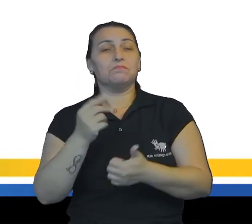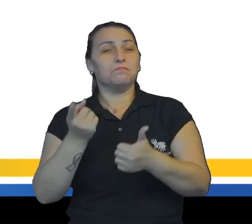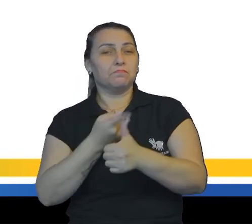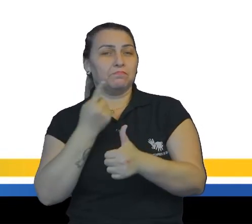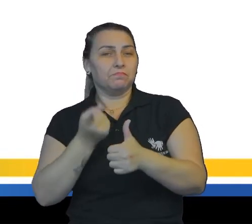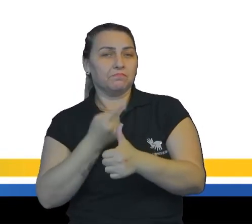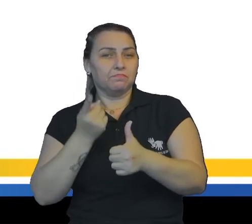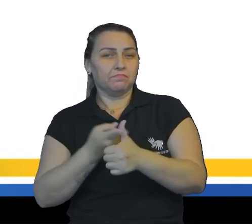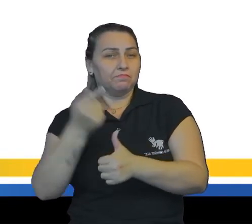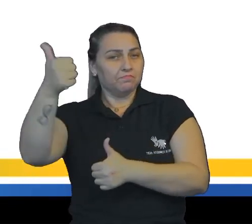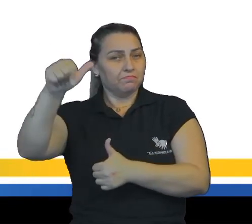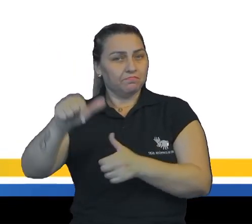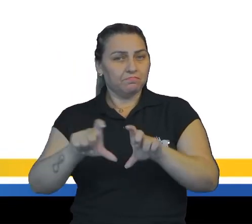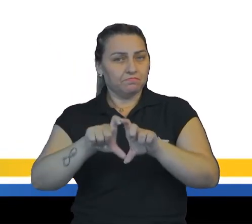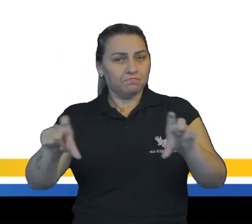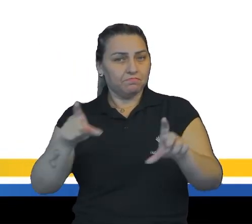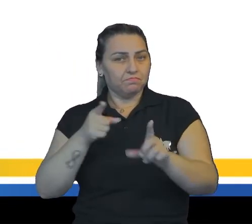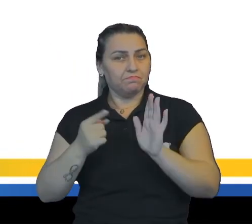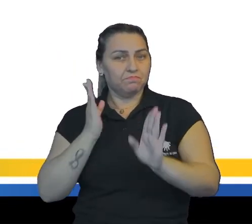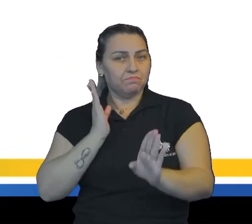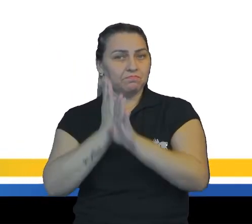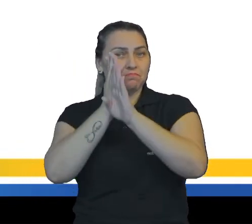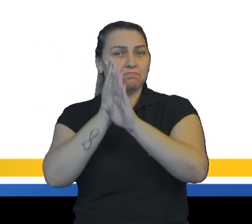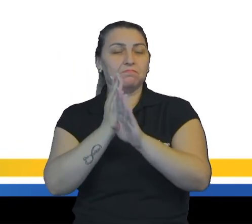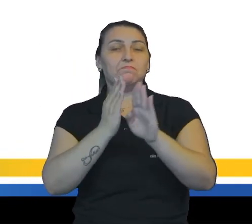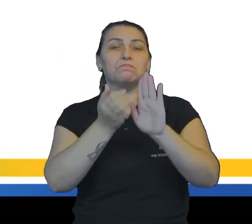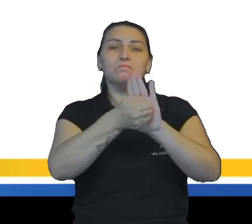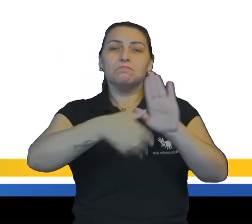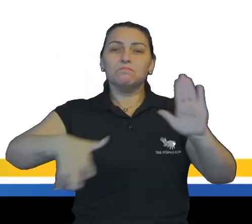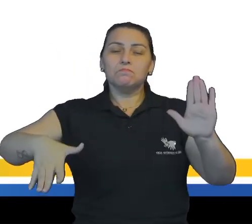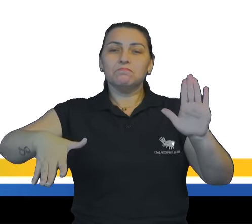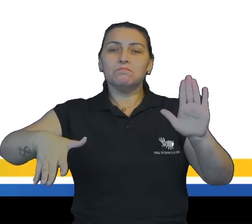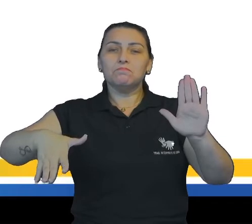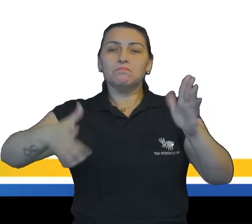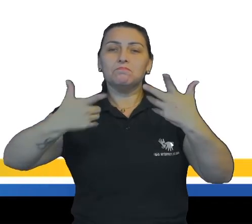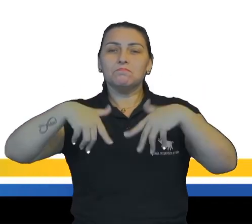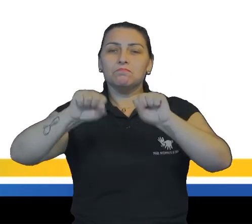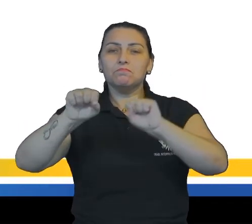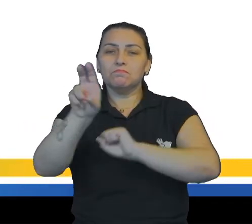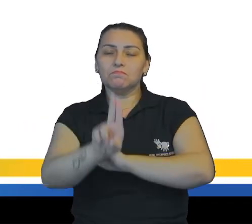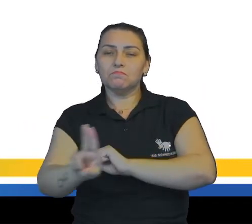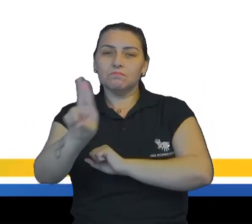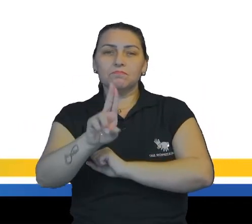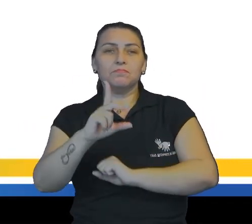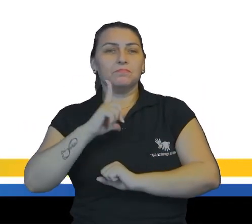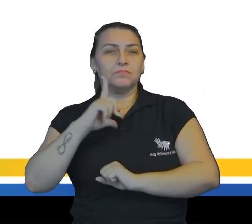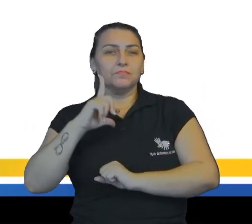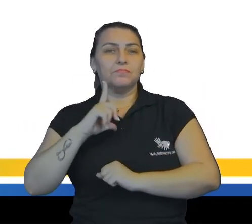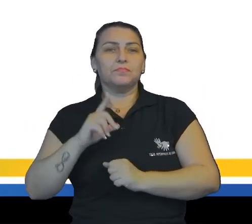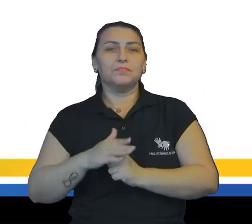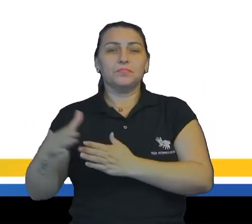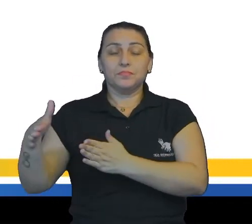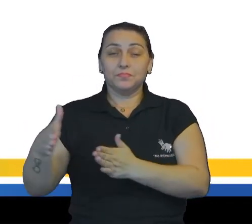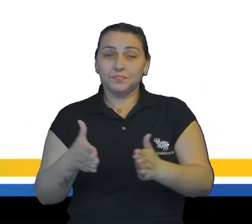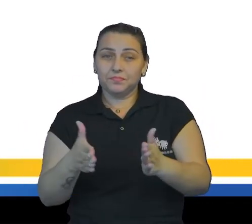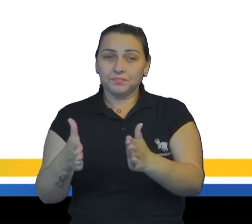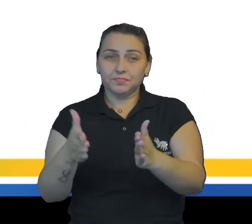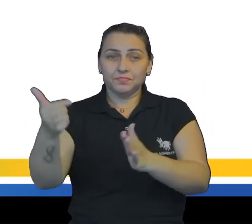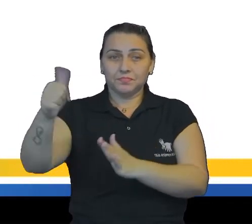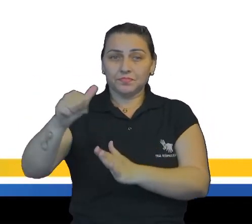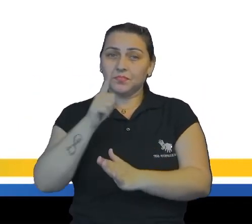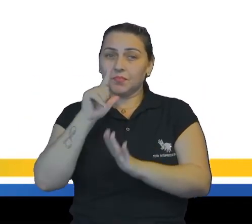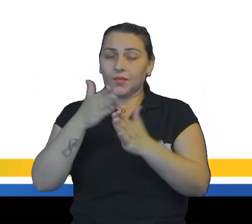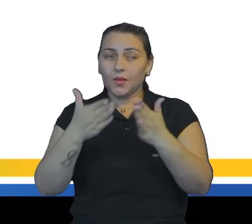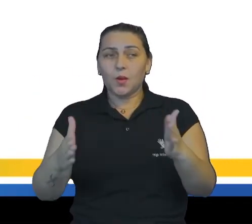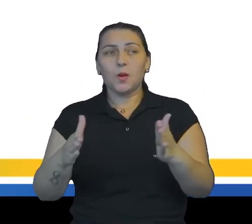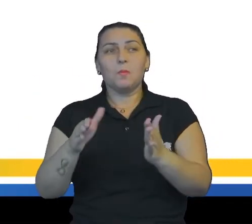1. Analise o trecho e identifique a figura de linguagem utilizada. Temos o seguinte trecho. O mar